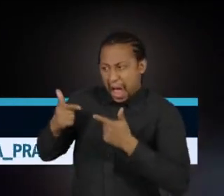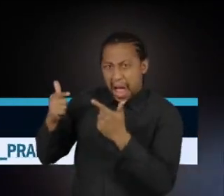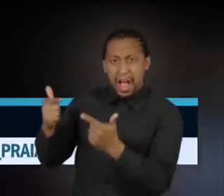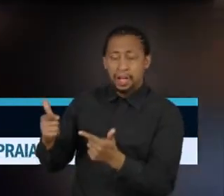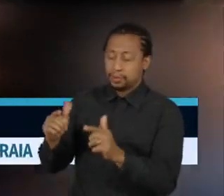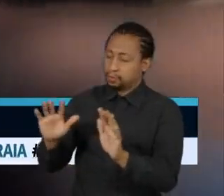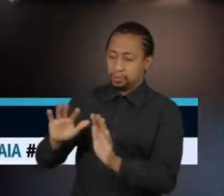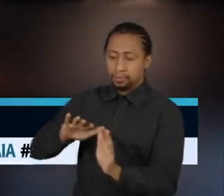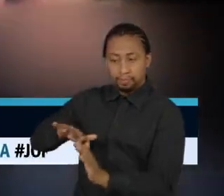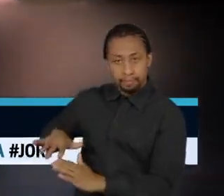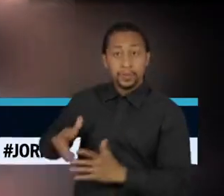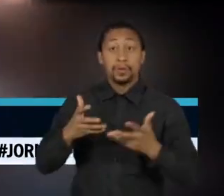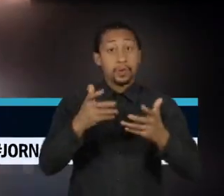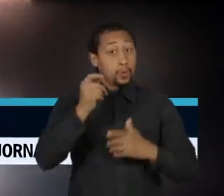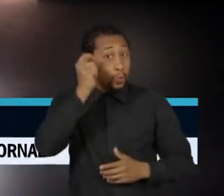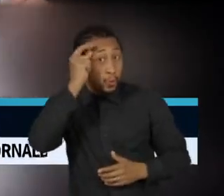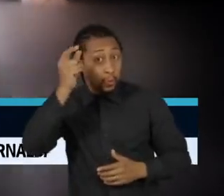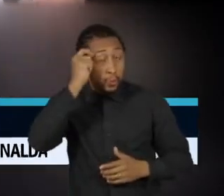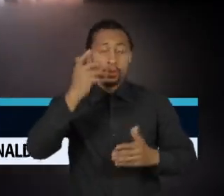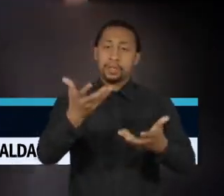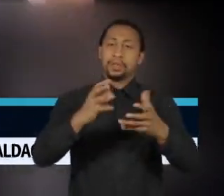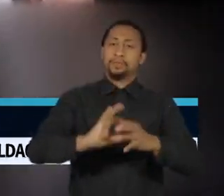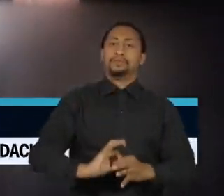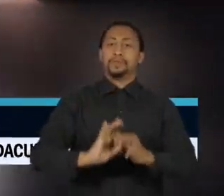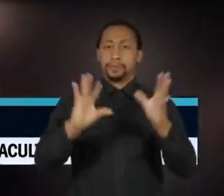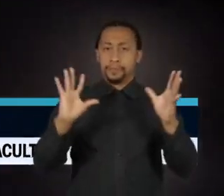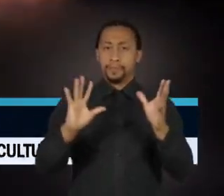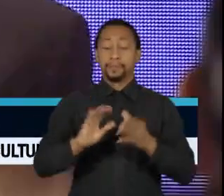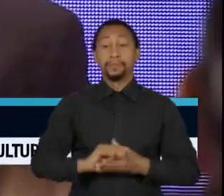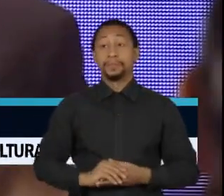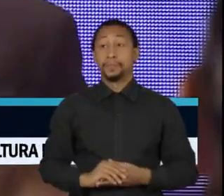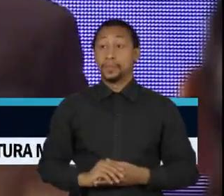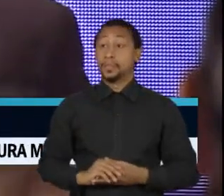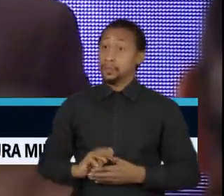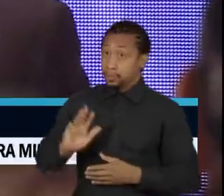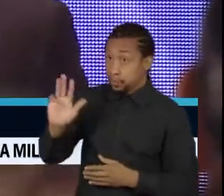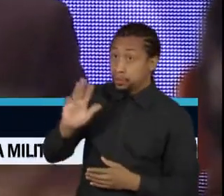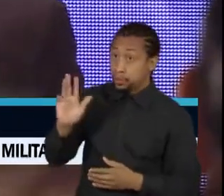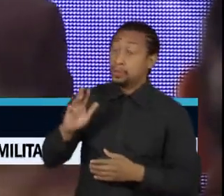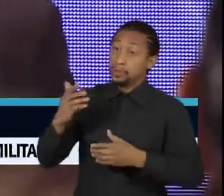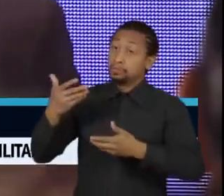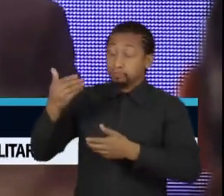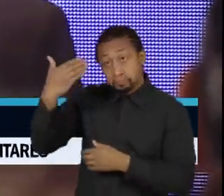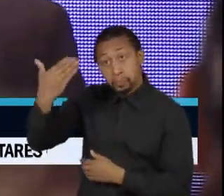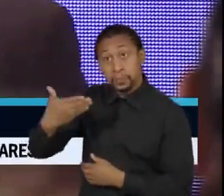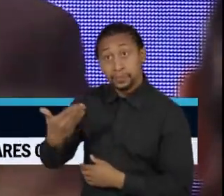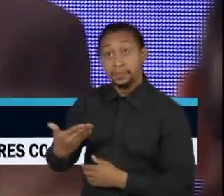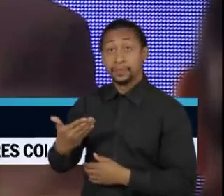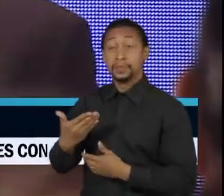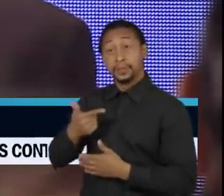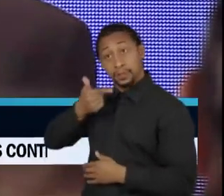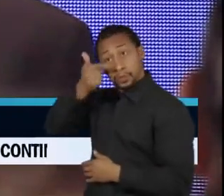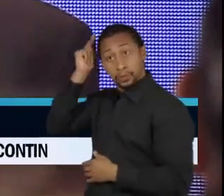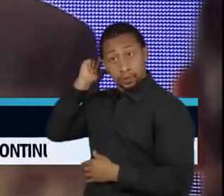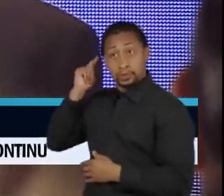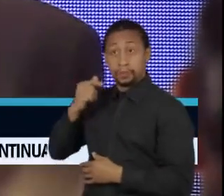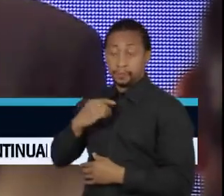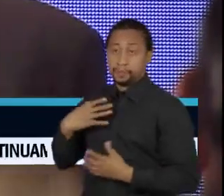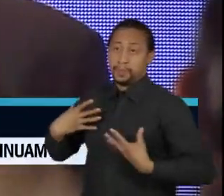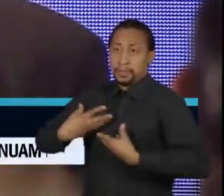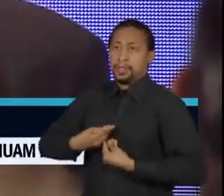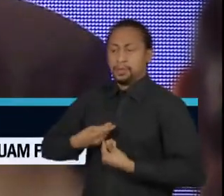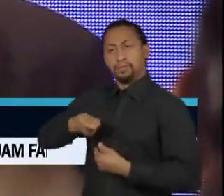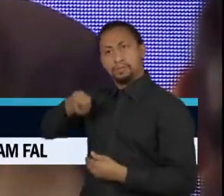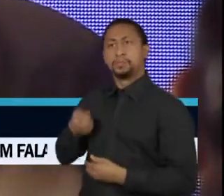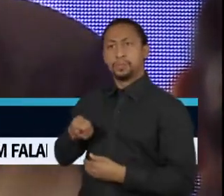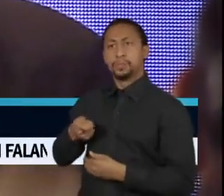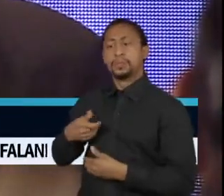quero cultura e quero livre. Lula elogiou o posicionamento firme do ministro Alexandre de Moraes à frente das